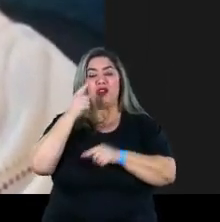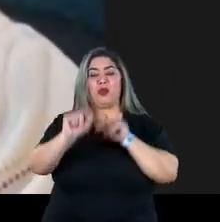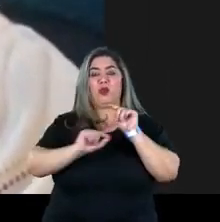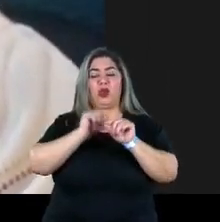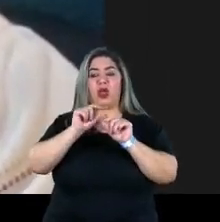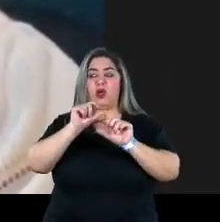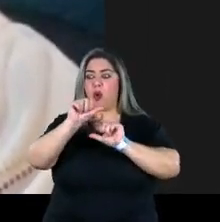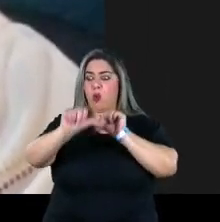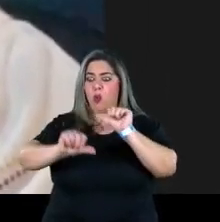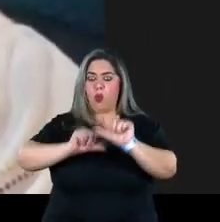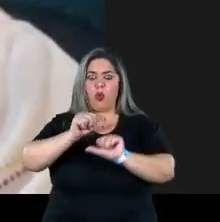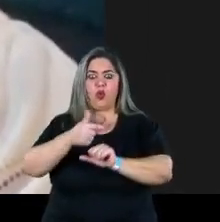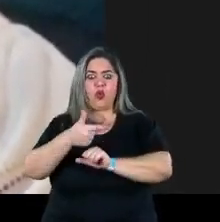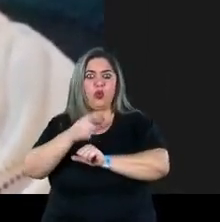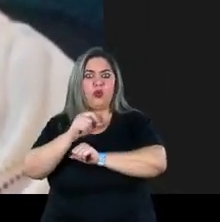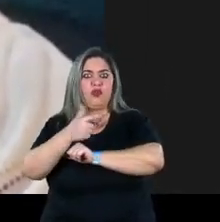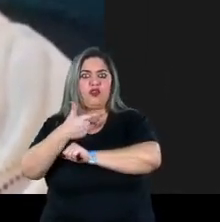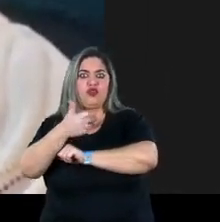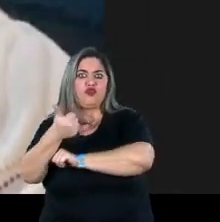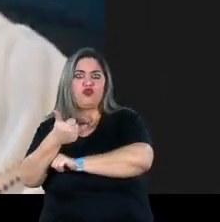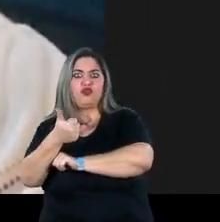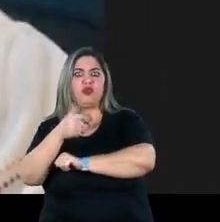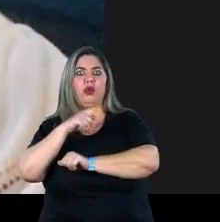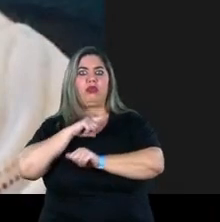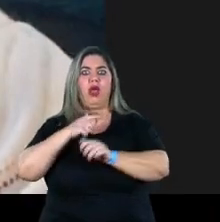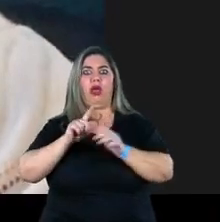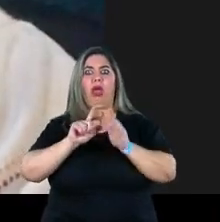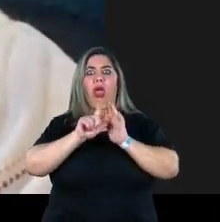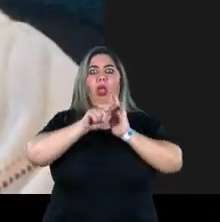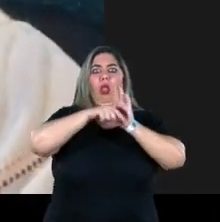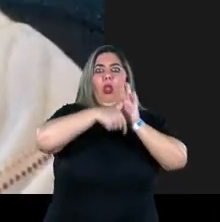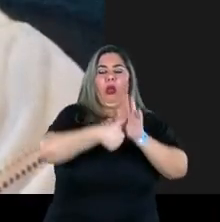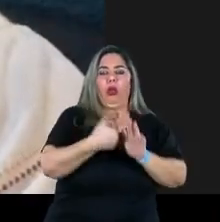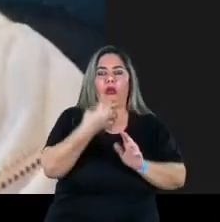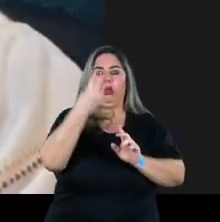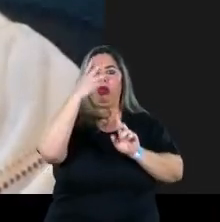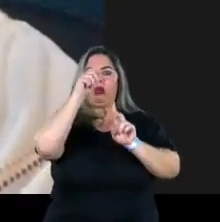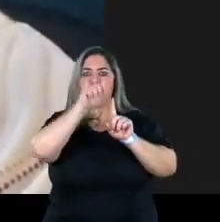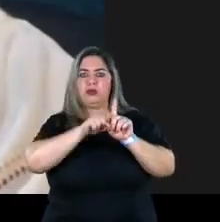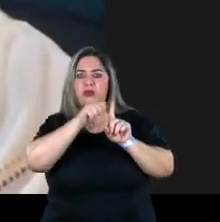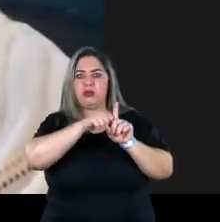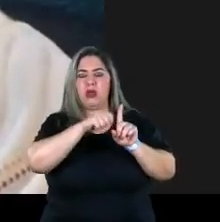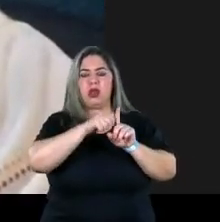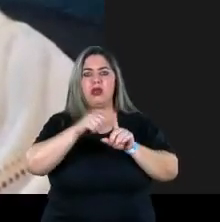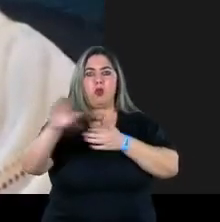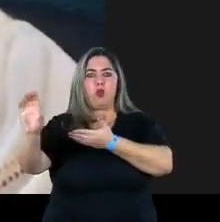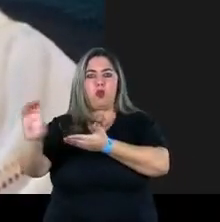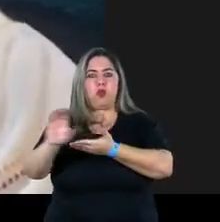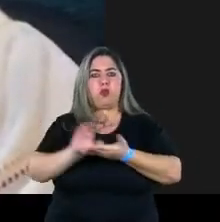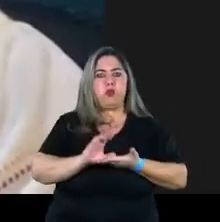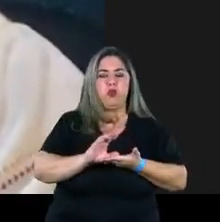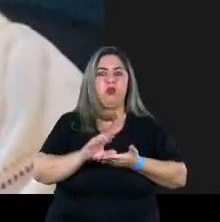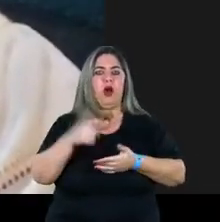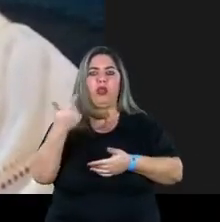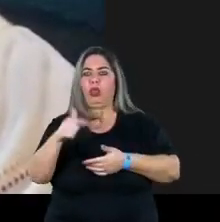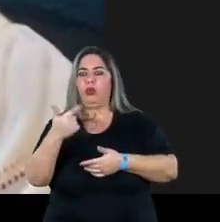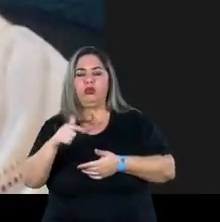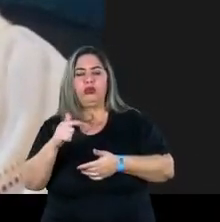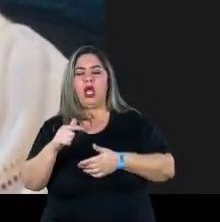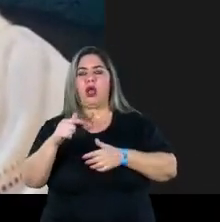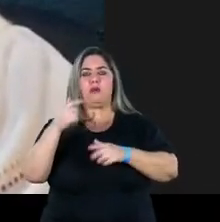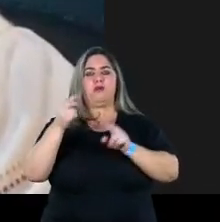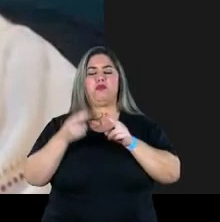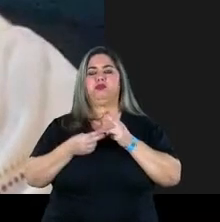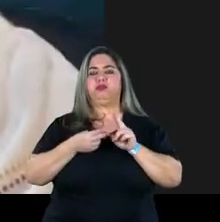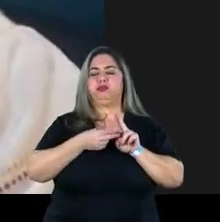quando vira para 2021, você tem ali o atraso de três meses do auxílio emergencial, você tem o colapso do sistema de saúde